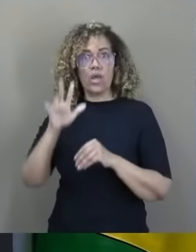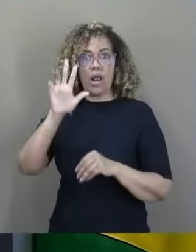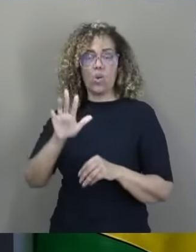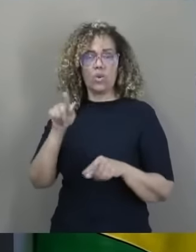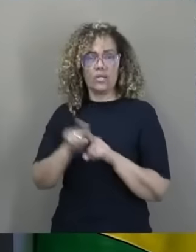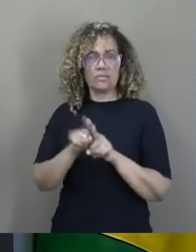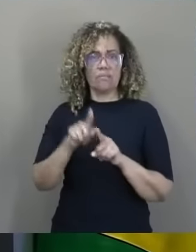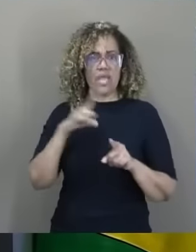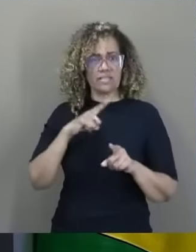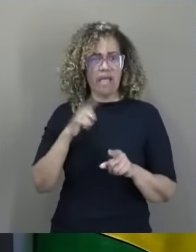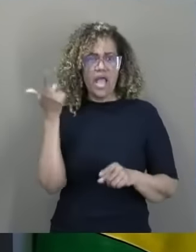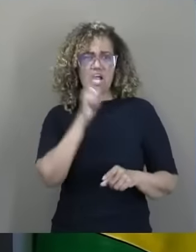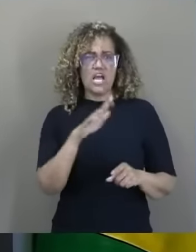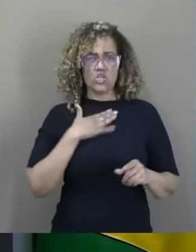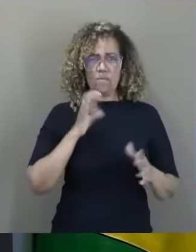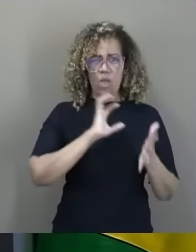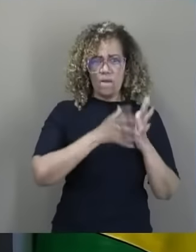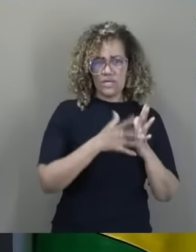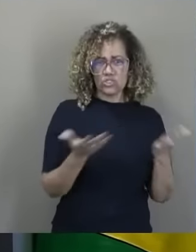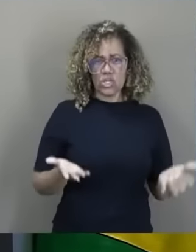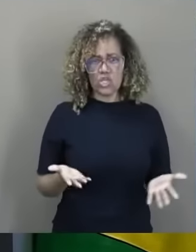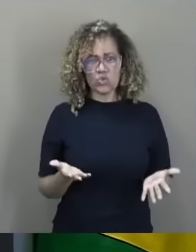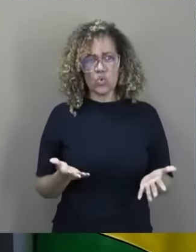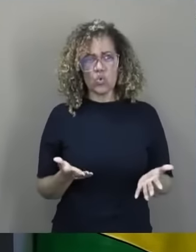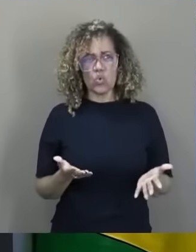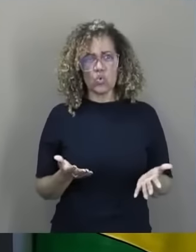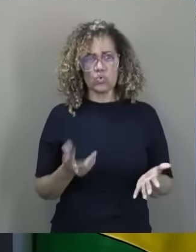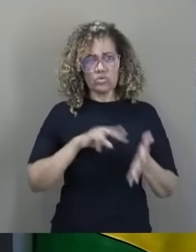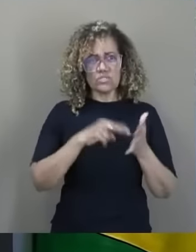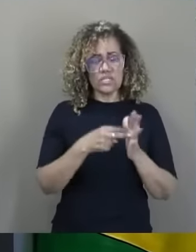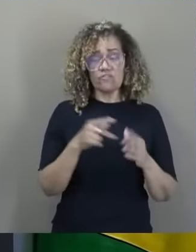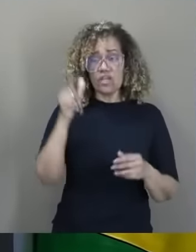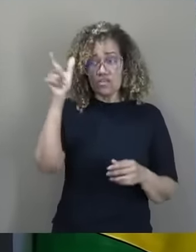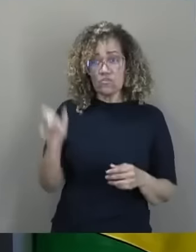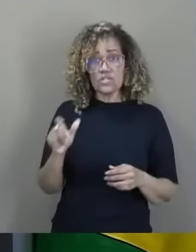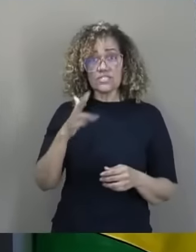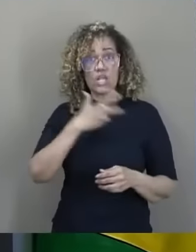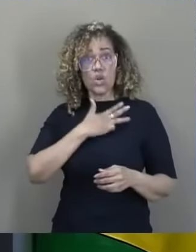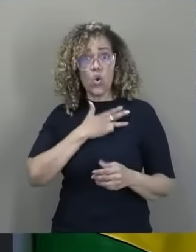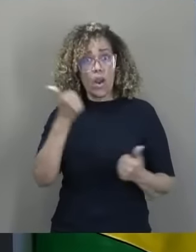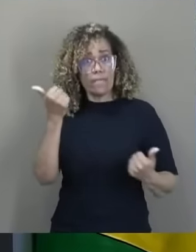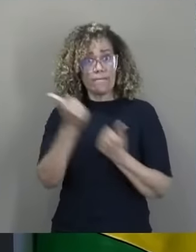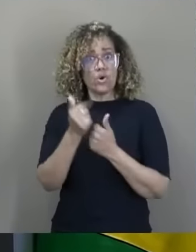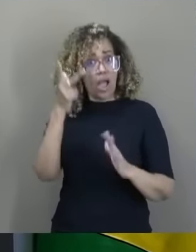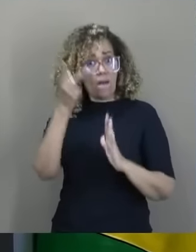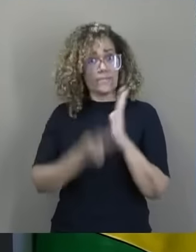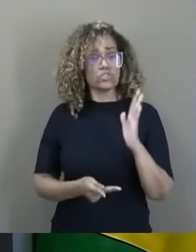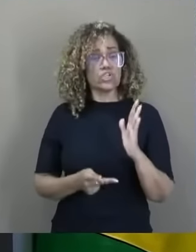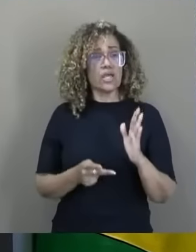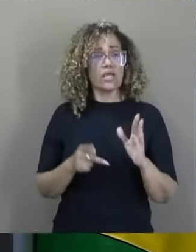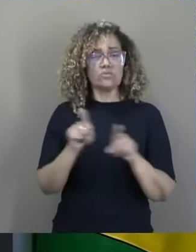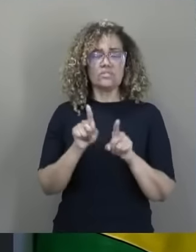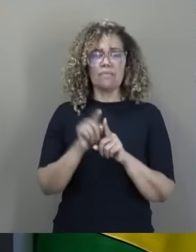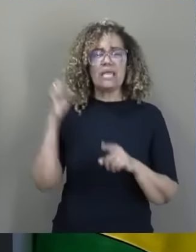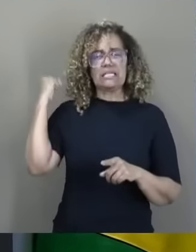ganhando até o meu partido e os outros partidos aí que falavam que era oposição. Então, quer dizer que era a maioria. Então, peço você, Lula, para você me apoiar com os projetos. Pede os senadores